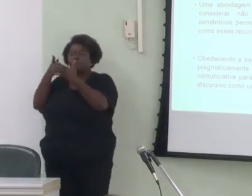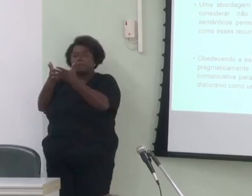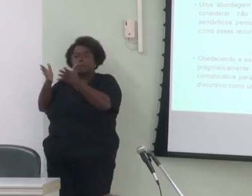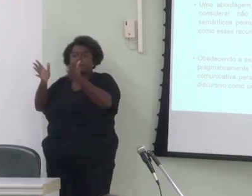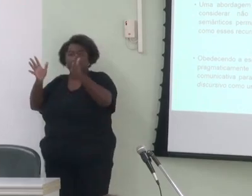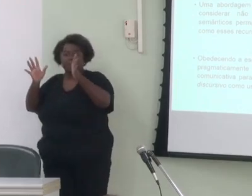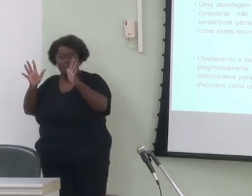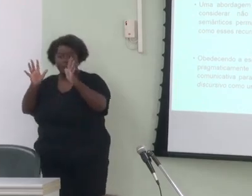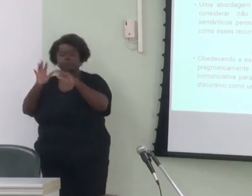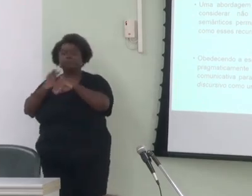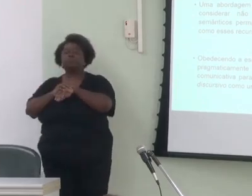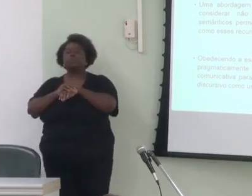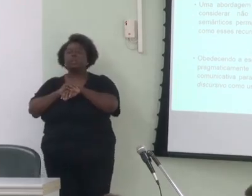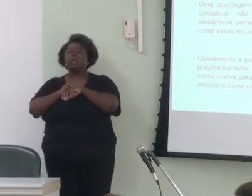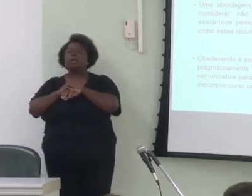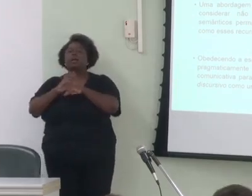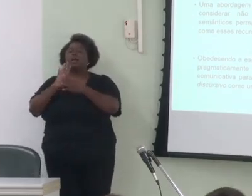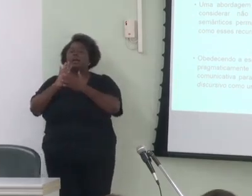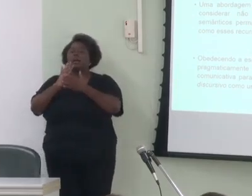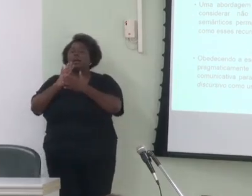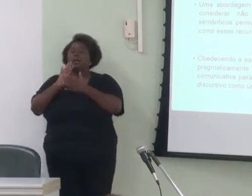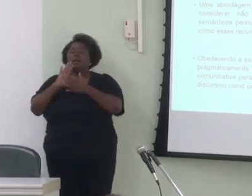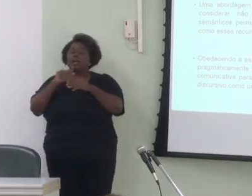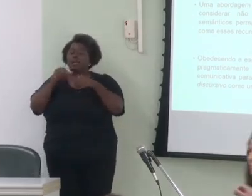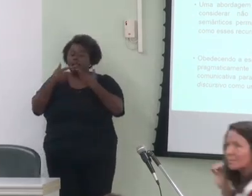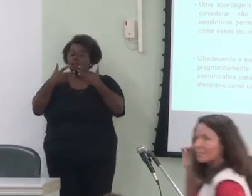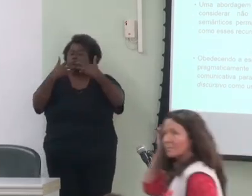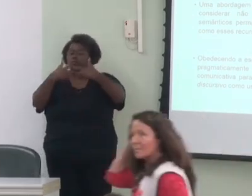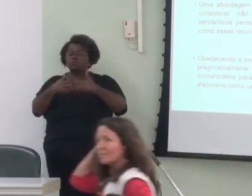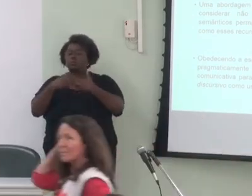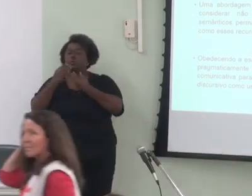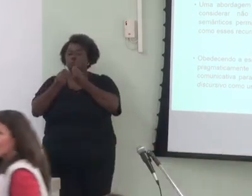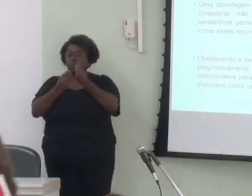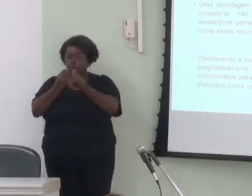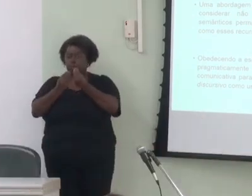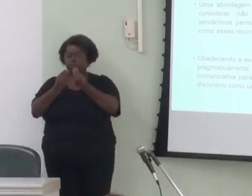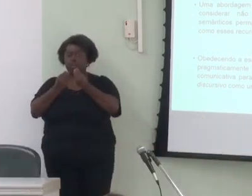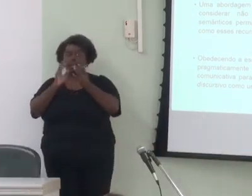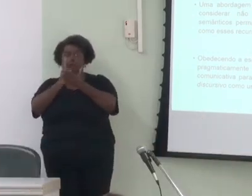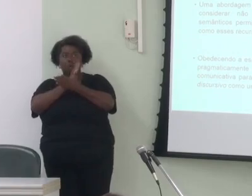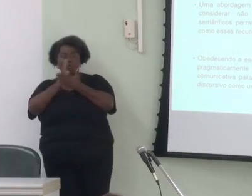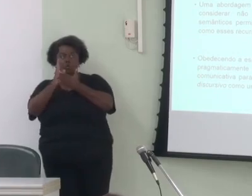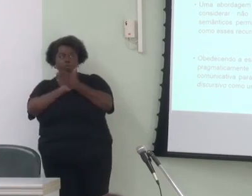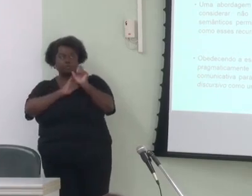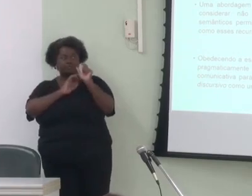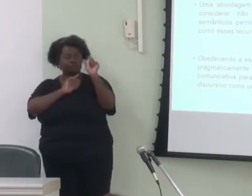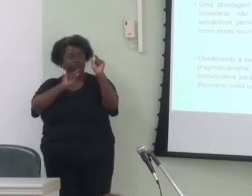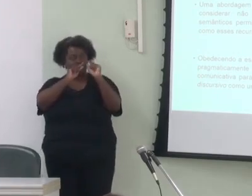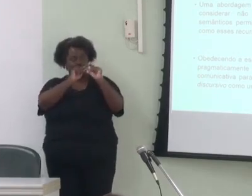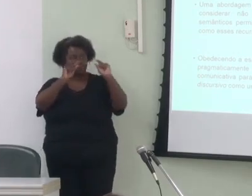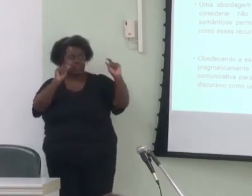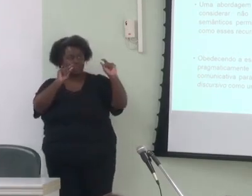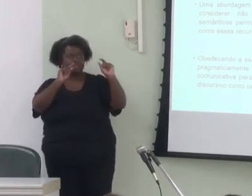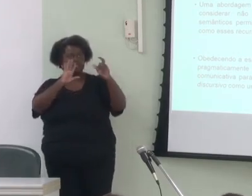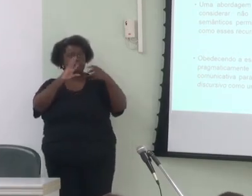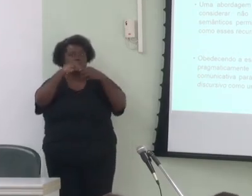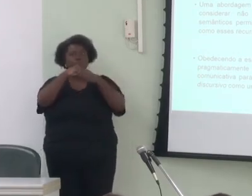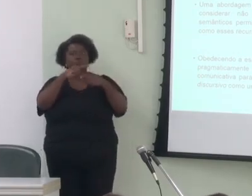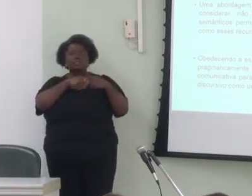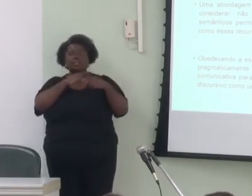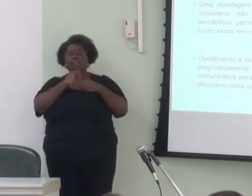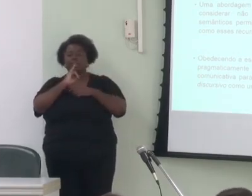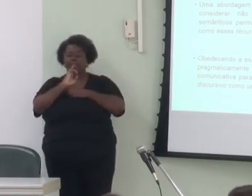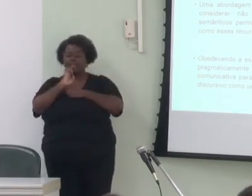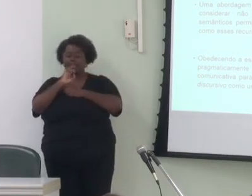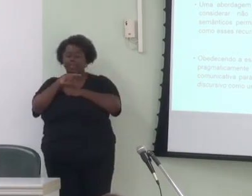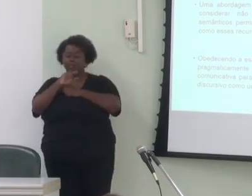menores do que a sentença funcionam como enunciados completos e independente dentro do próprio discurso, como o caso